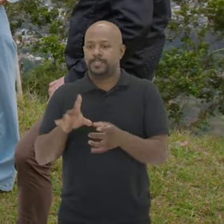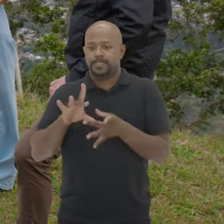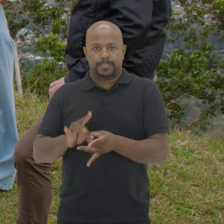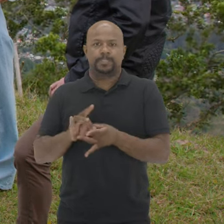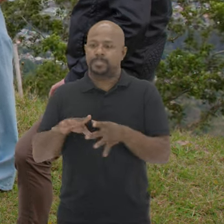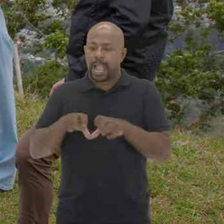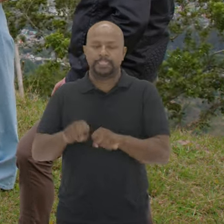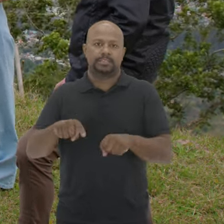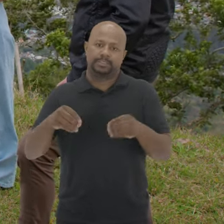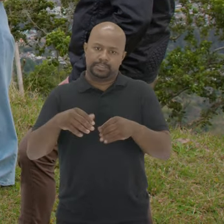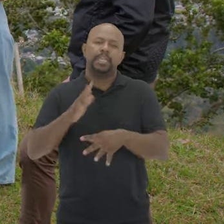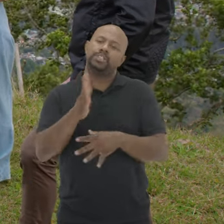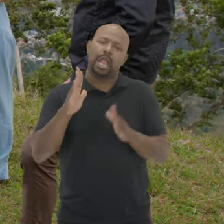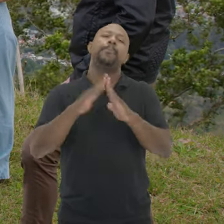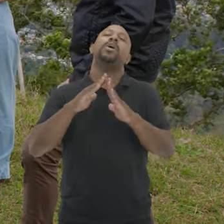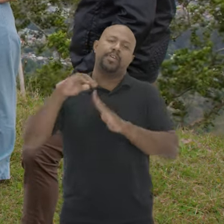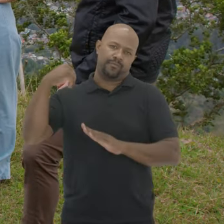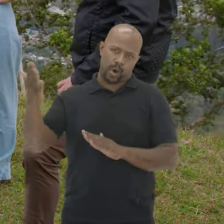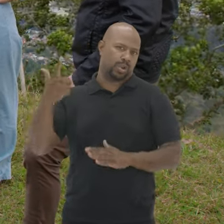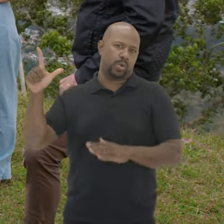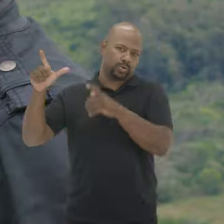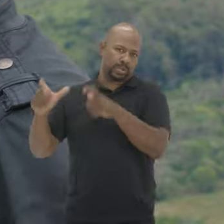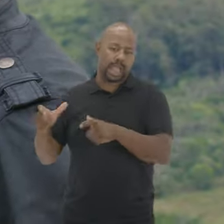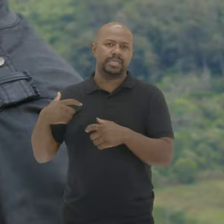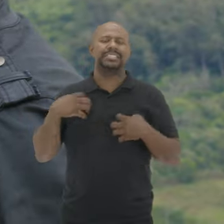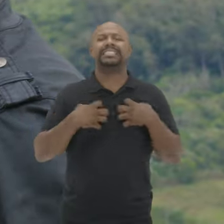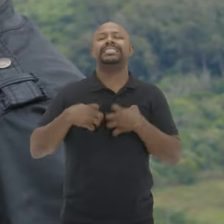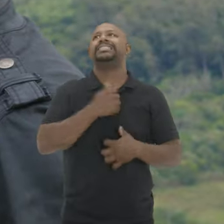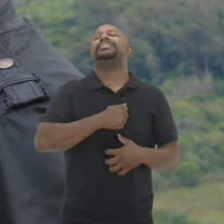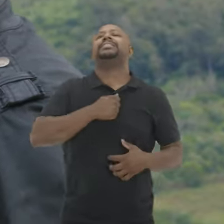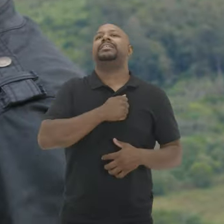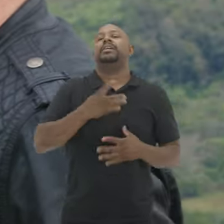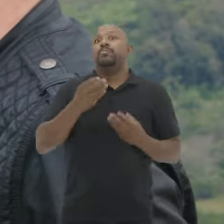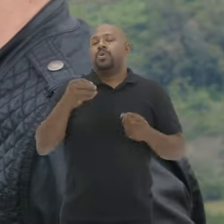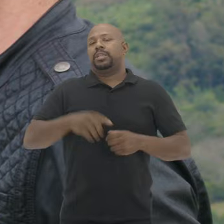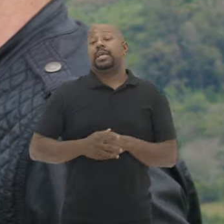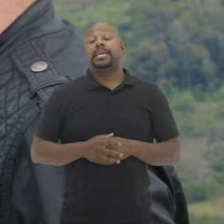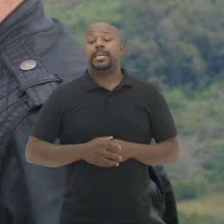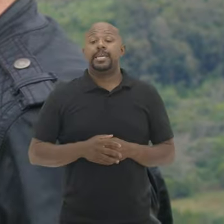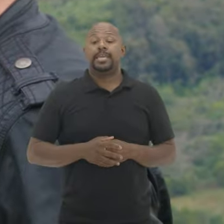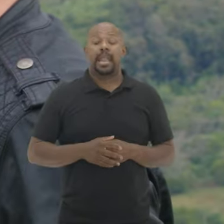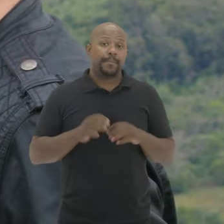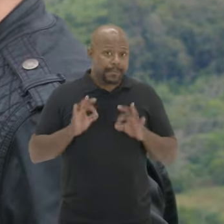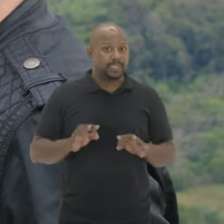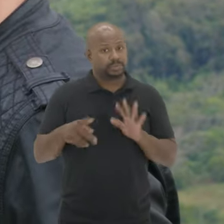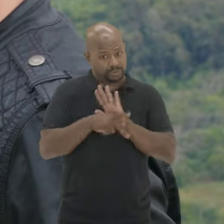agarrado Demais à cidade Tive experiência De morar fora E Sentia muita falta E